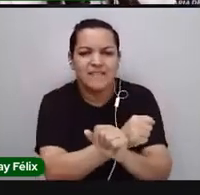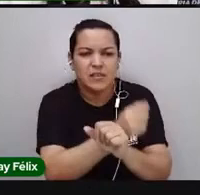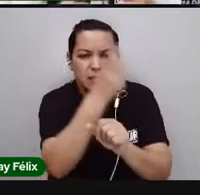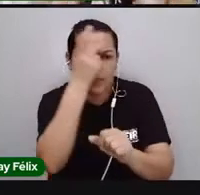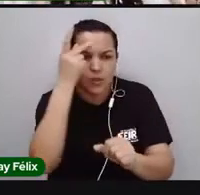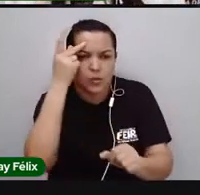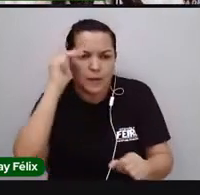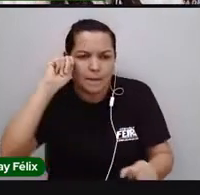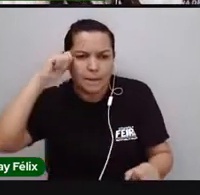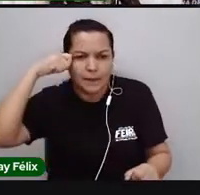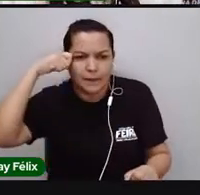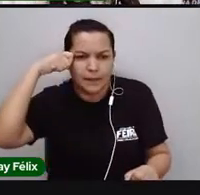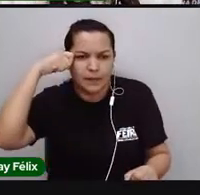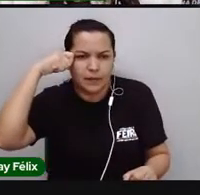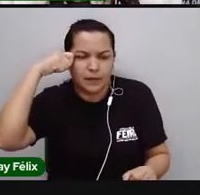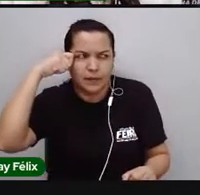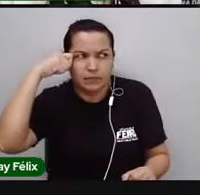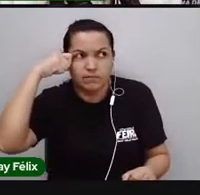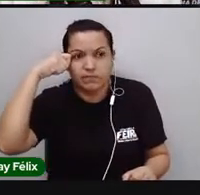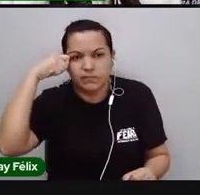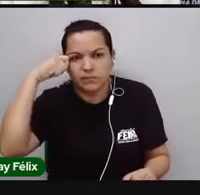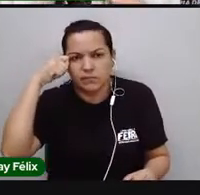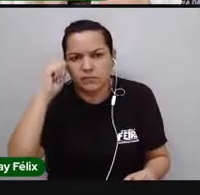E aí, o que aconteceu?